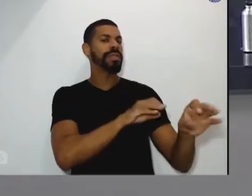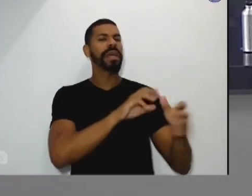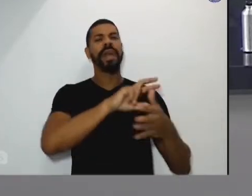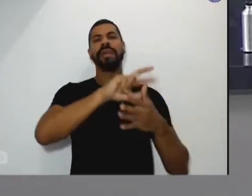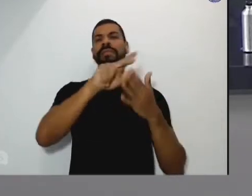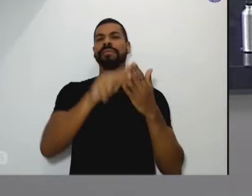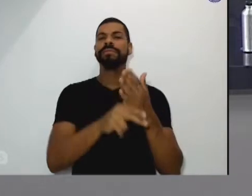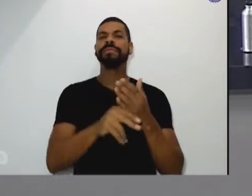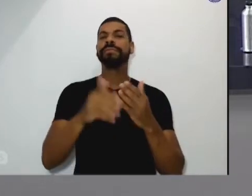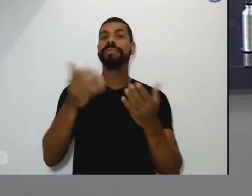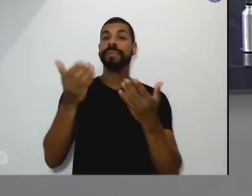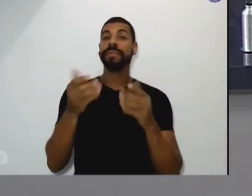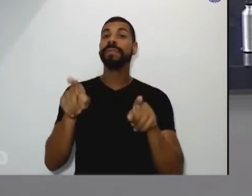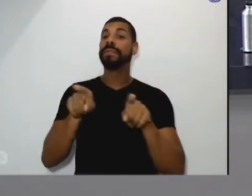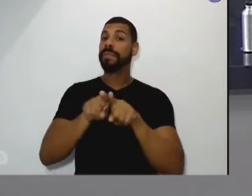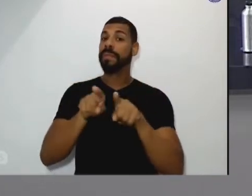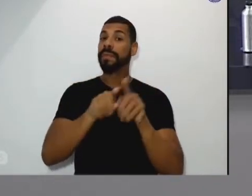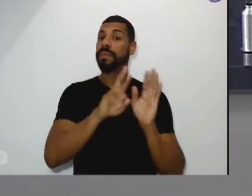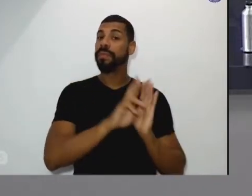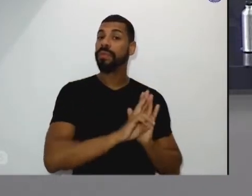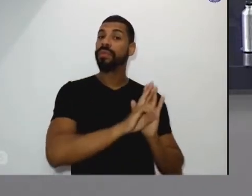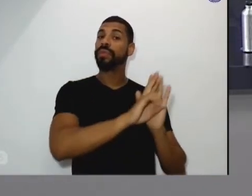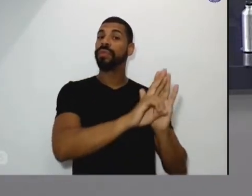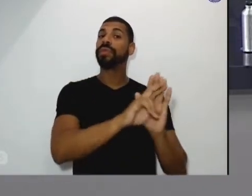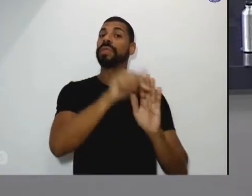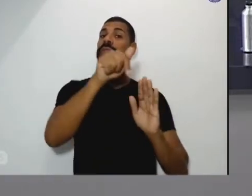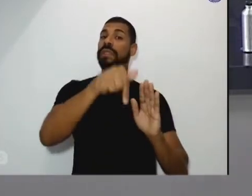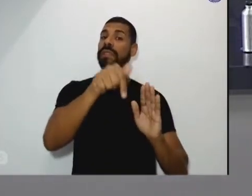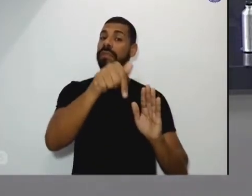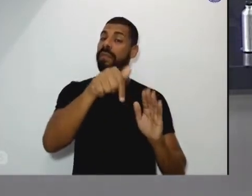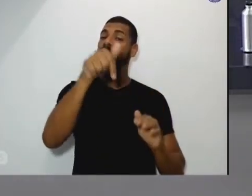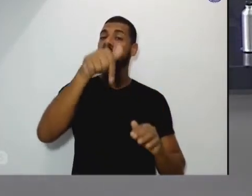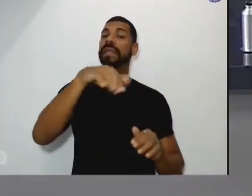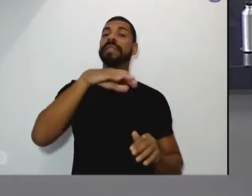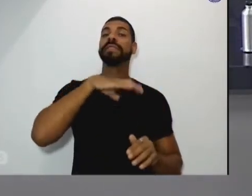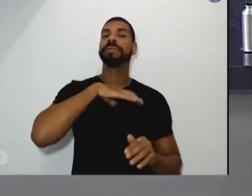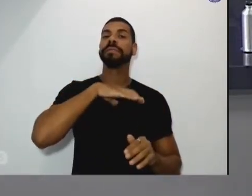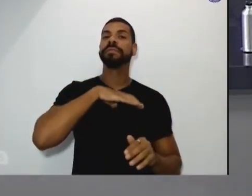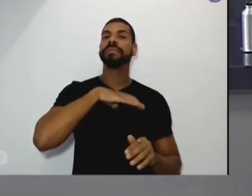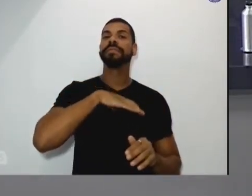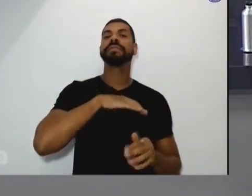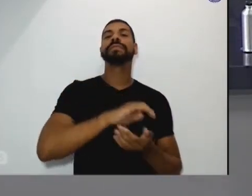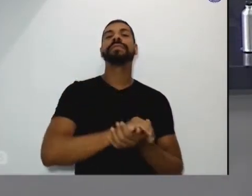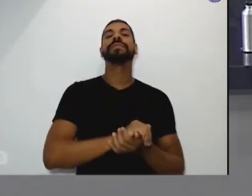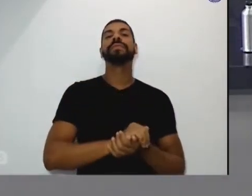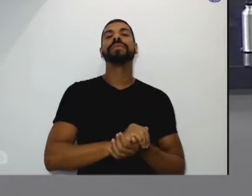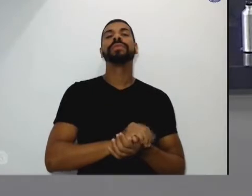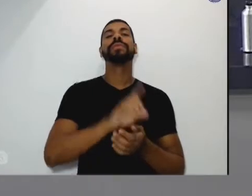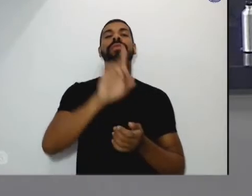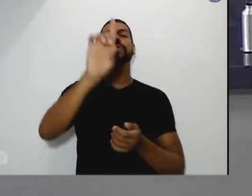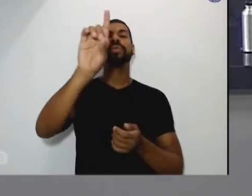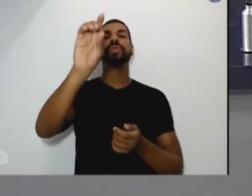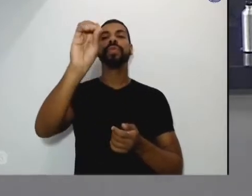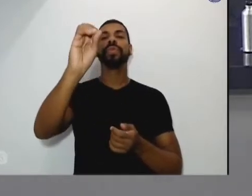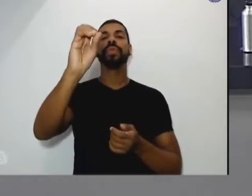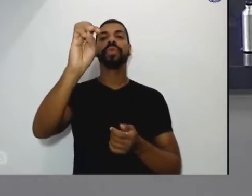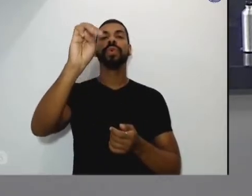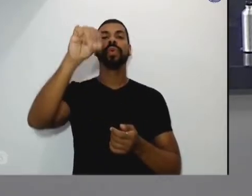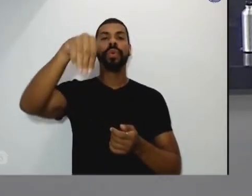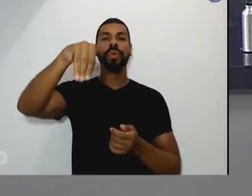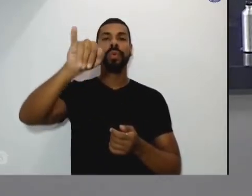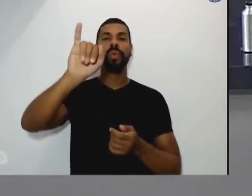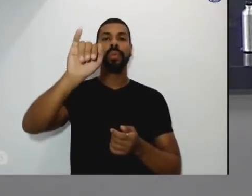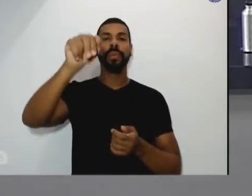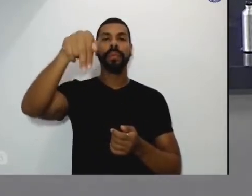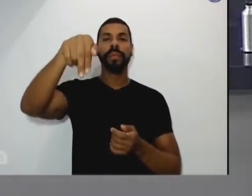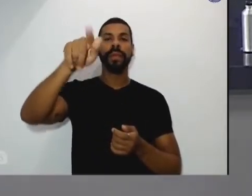representando a pastoral de educação de Botucatu na noite de hoje e o senhor Domingues Mendonça ministro extraordinário da comunhão da eucaristia da catedral